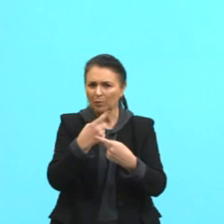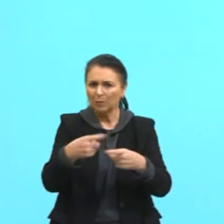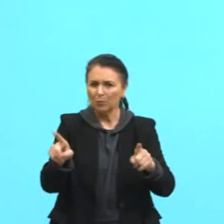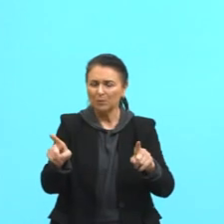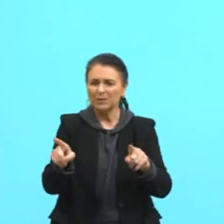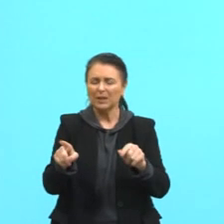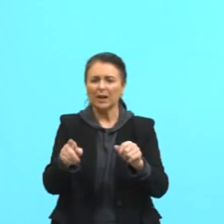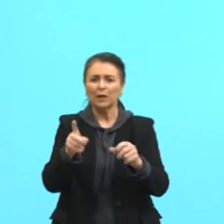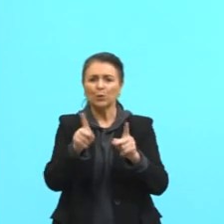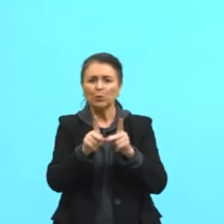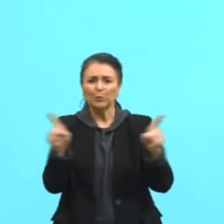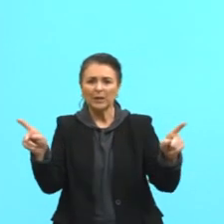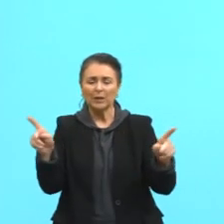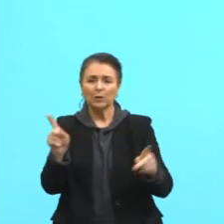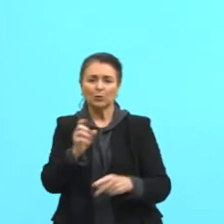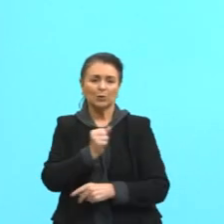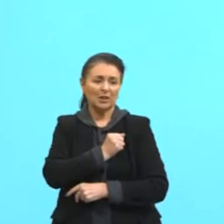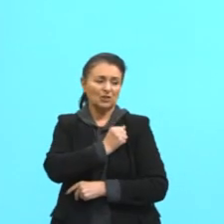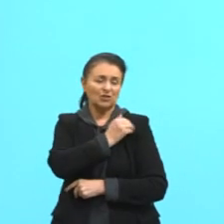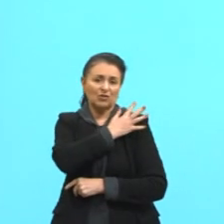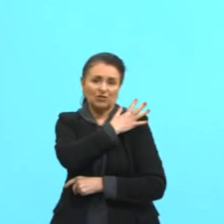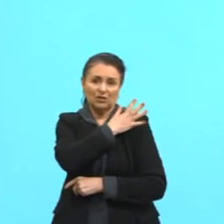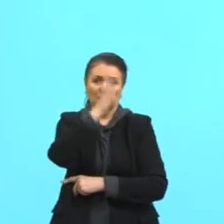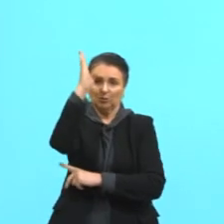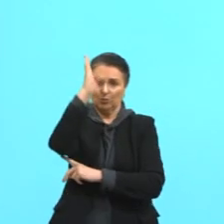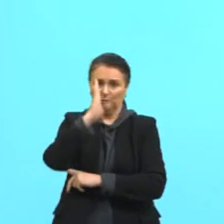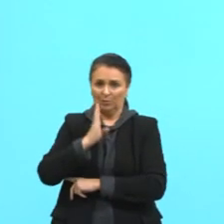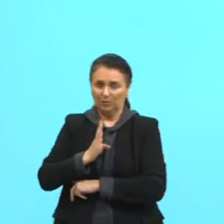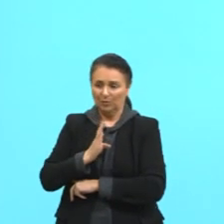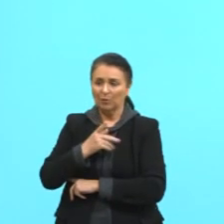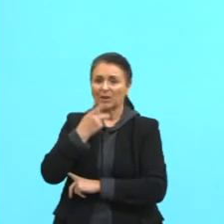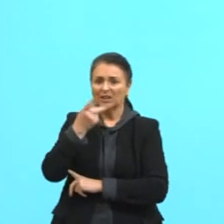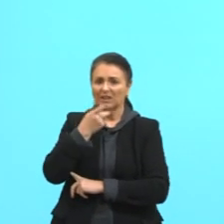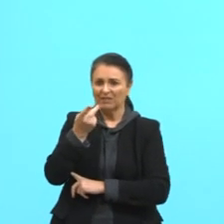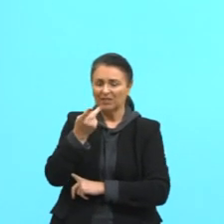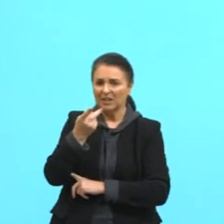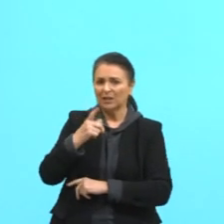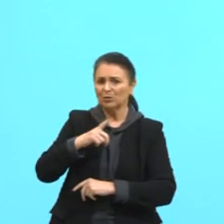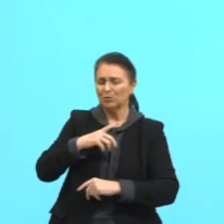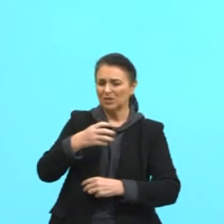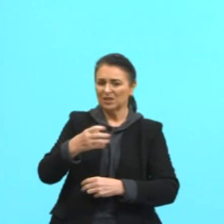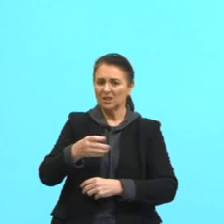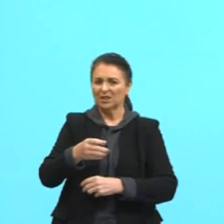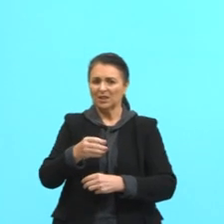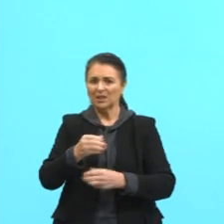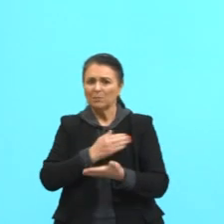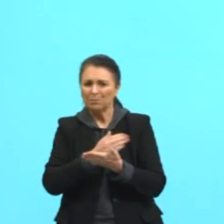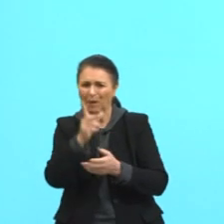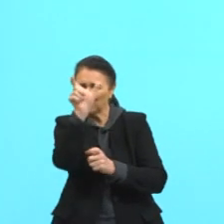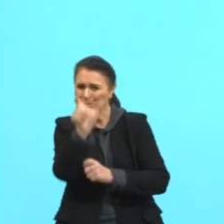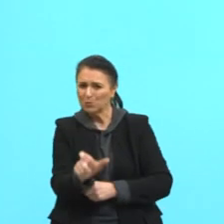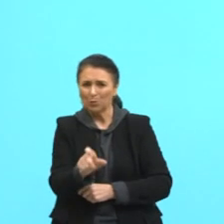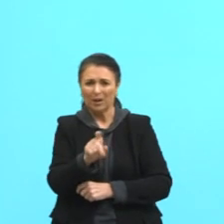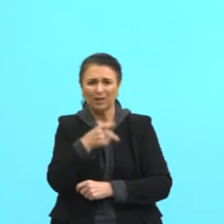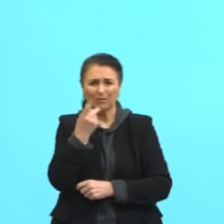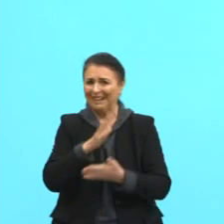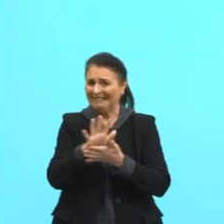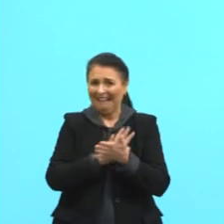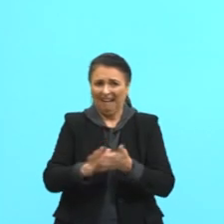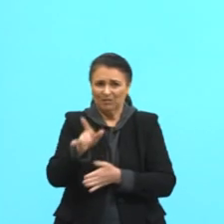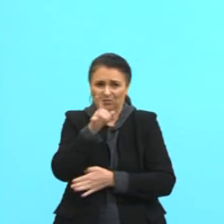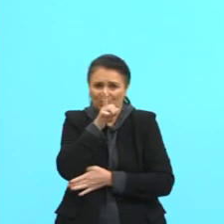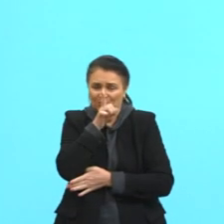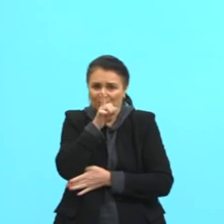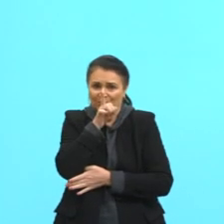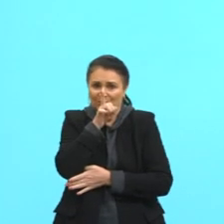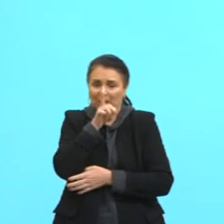está falando sobre tortura, ele está falando sobre ser calado, sobre um monte de assunto que é muito pesado, e